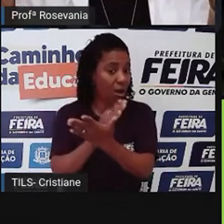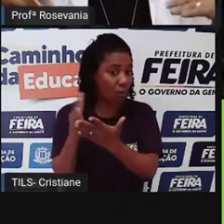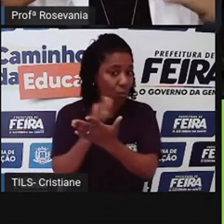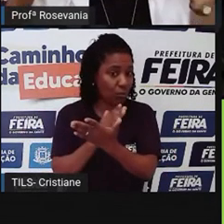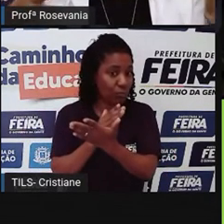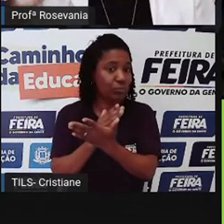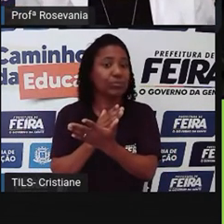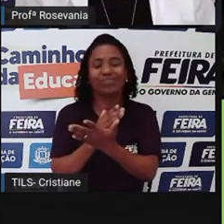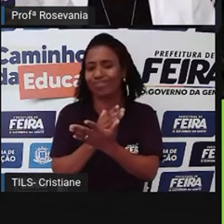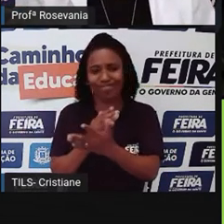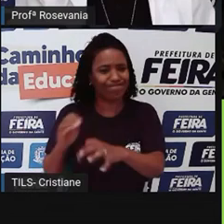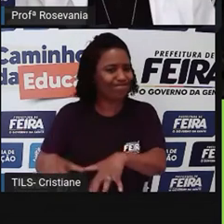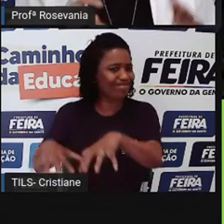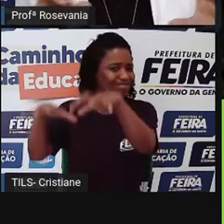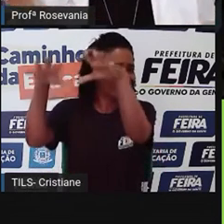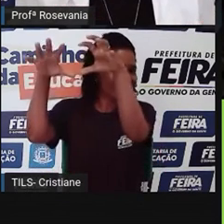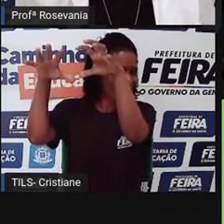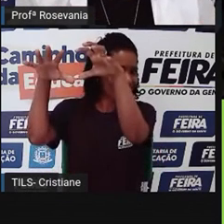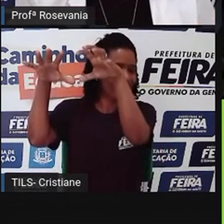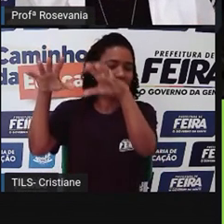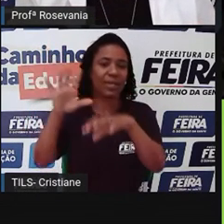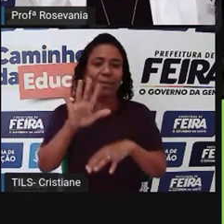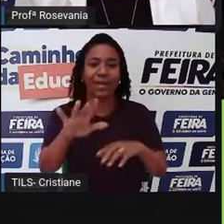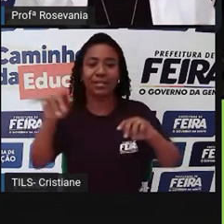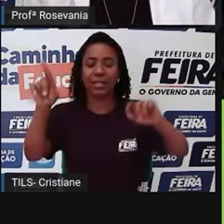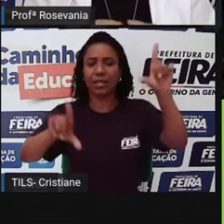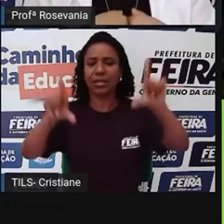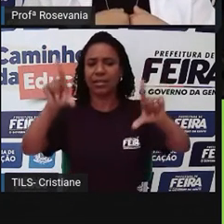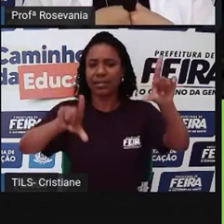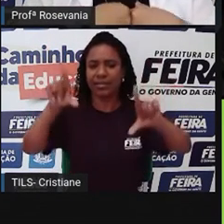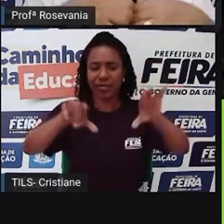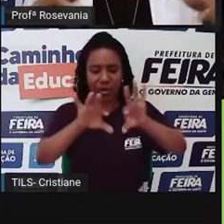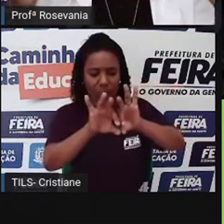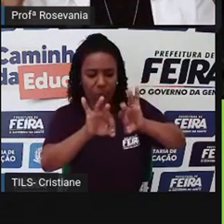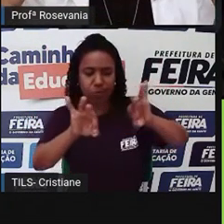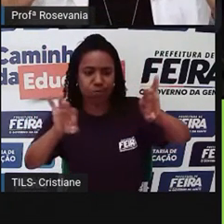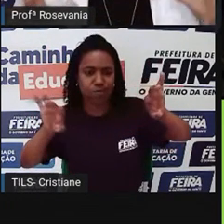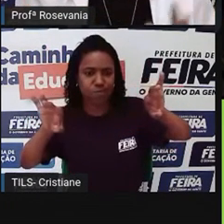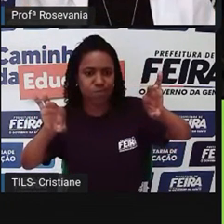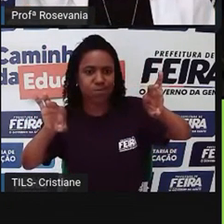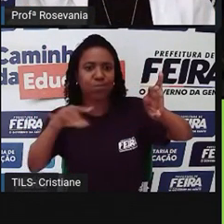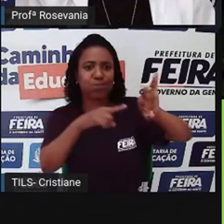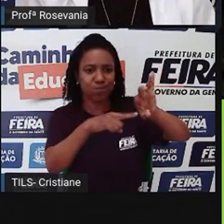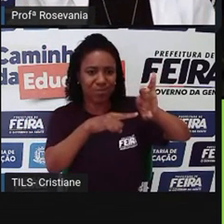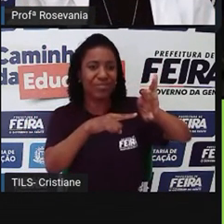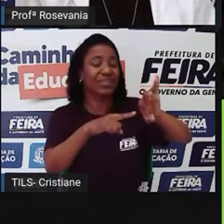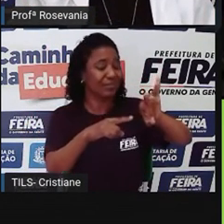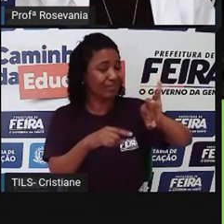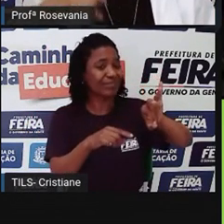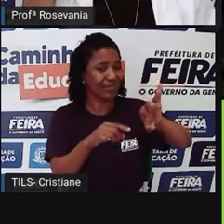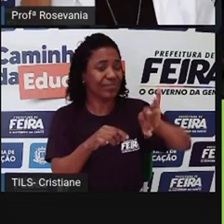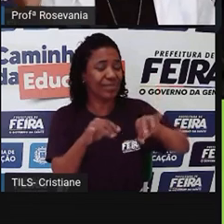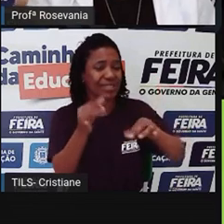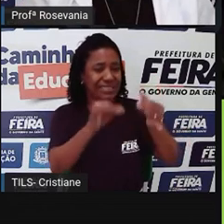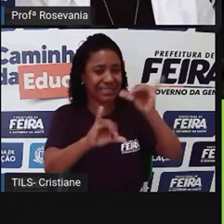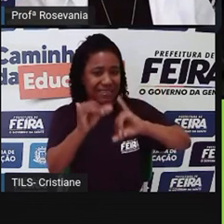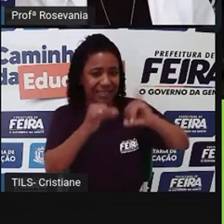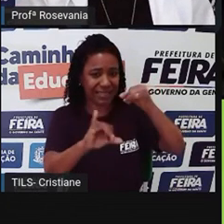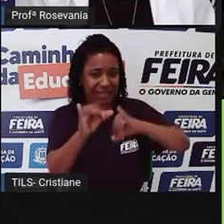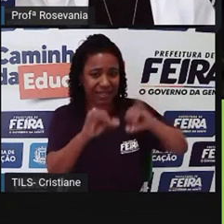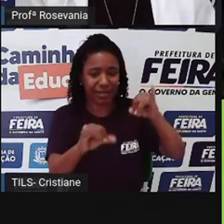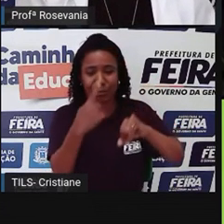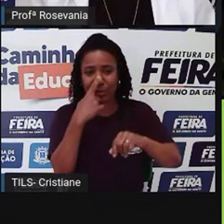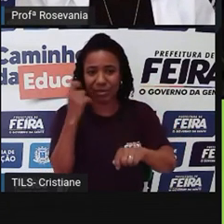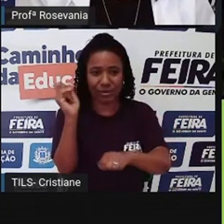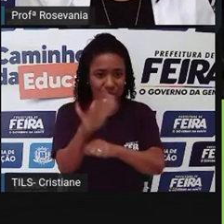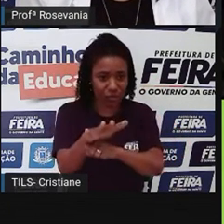que tem ali que dá aquele contraste da imagem, ele não é reaproveitado, mas a maioria dos produtos eletrônicos reaproveita tudo até o parafusinho